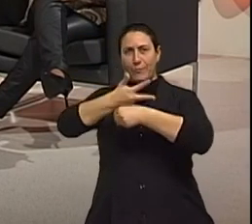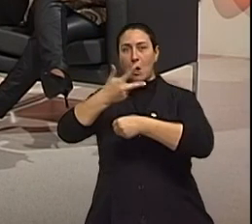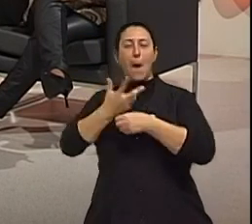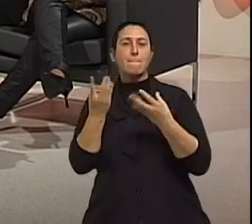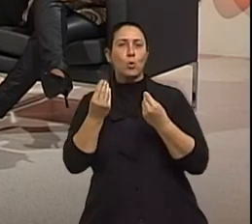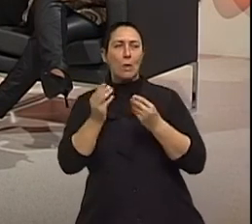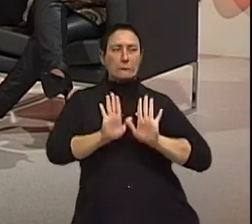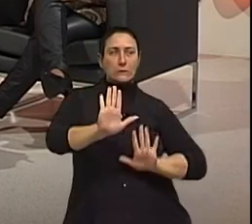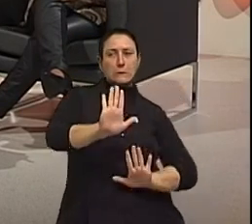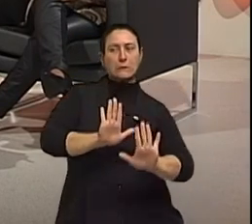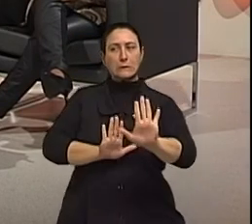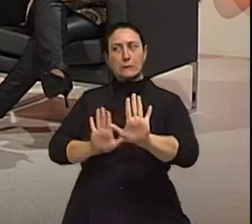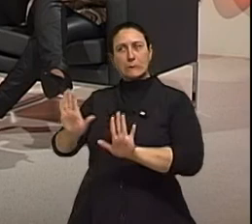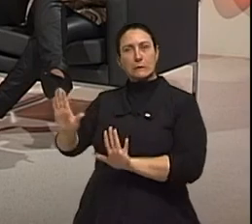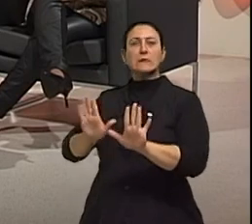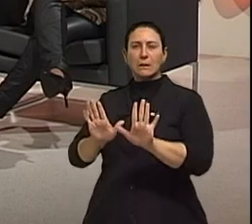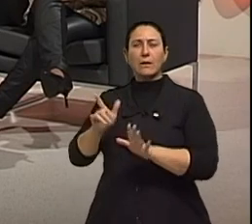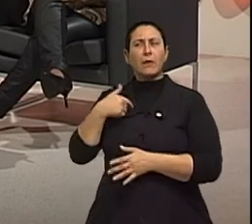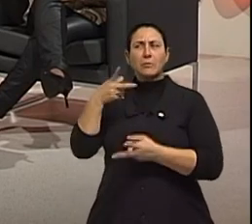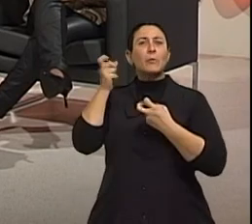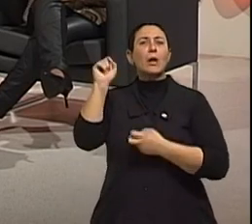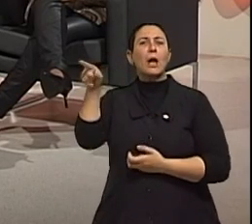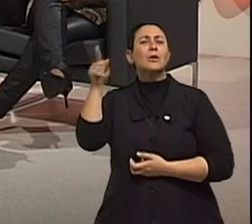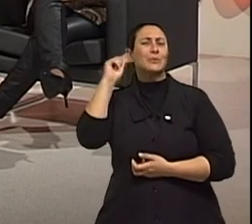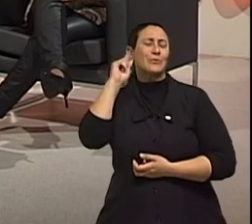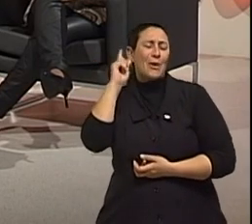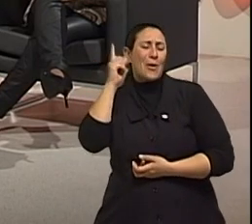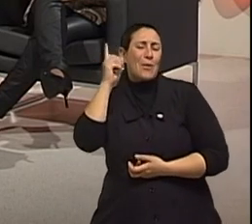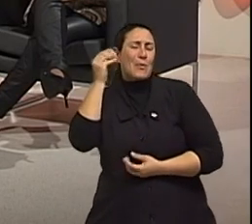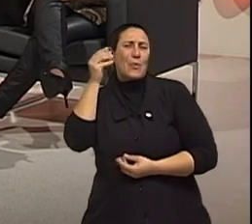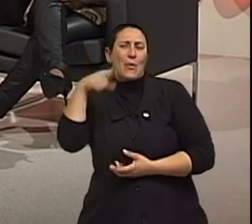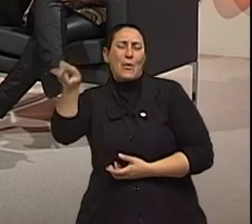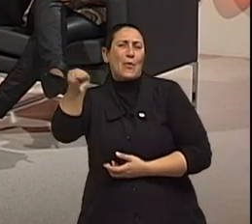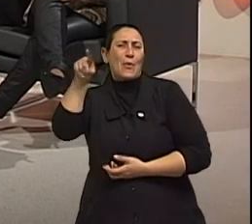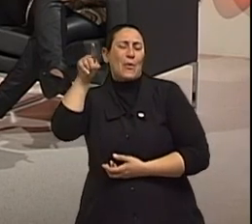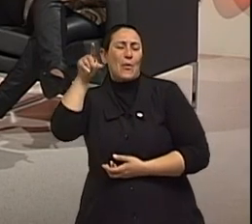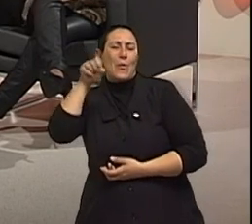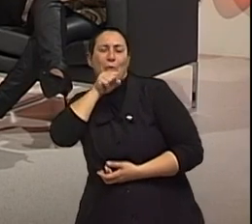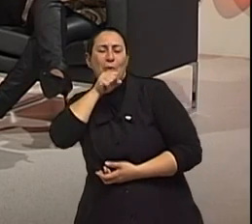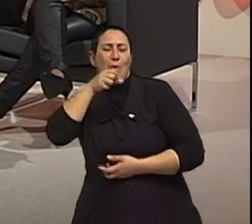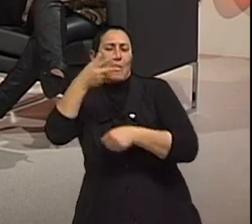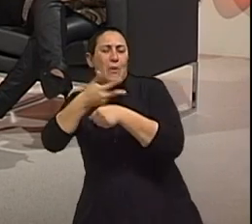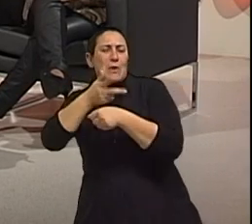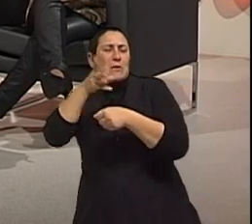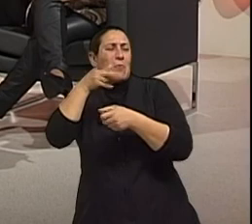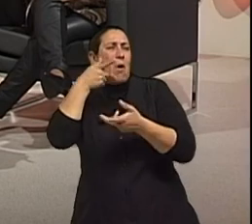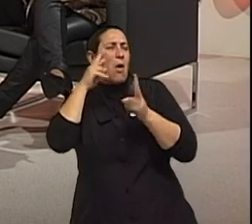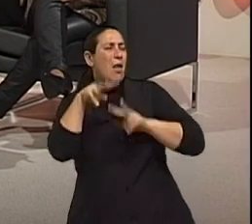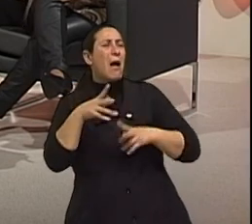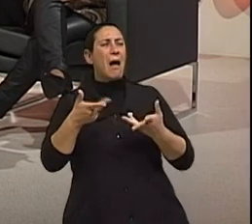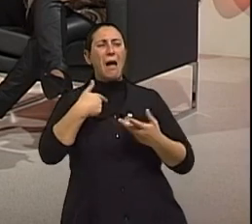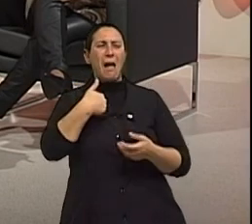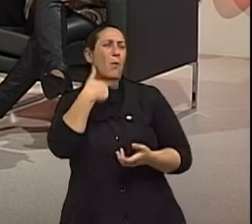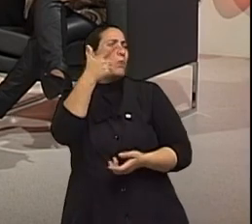muito e eu digo, olha essa armadura da memória, eu não tenho mais memória. Não, eu tenho memória, ela pode não